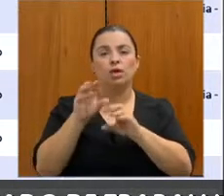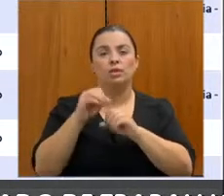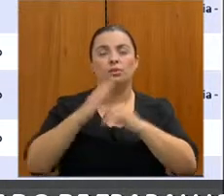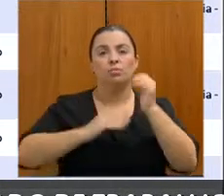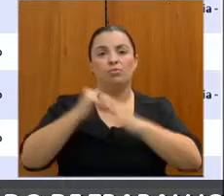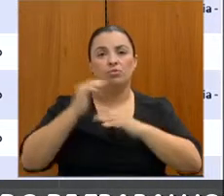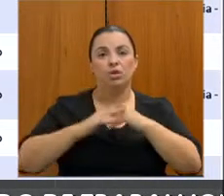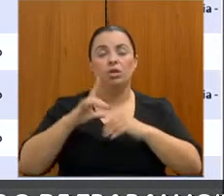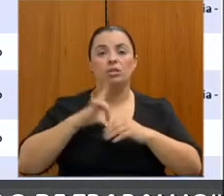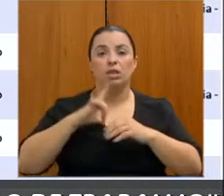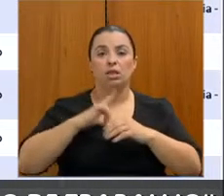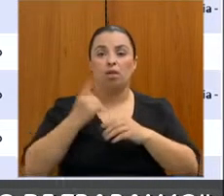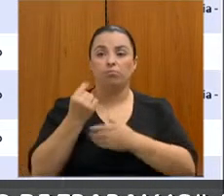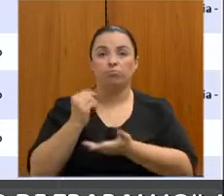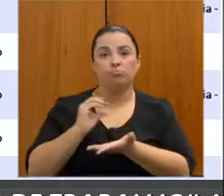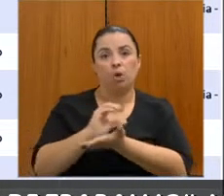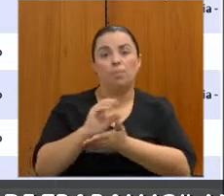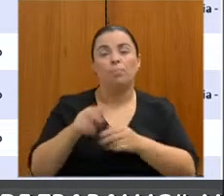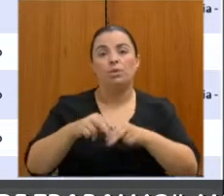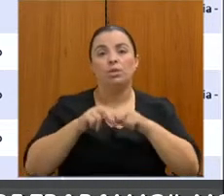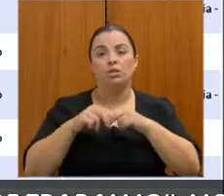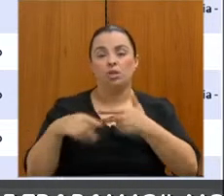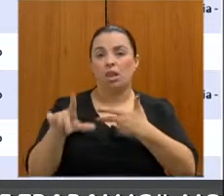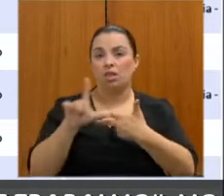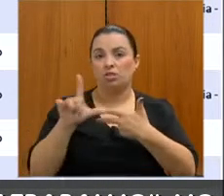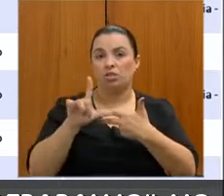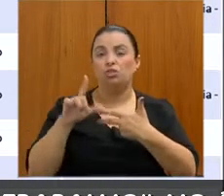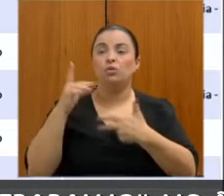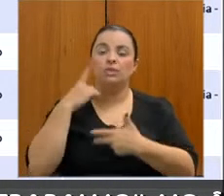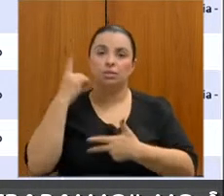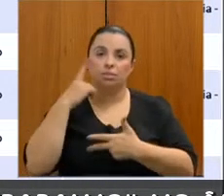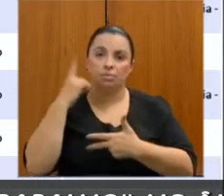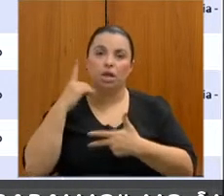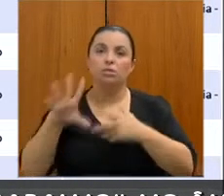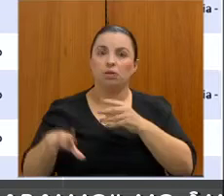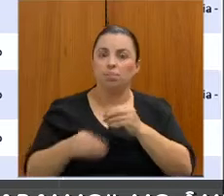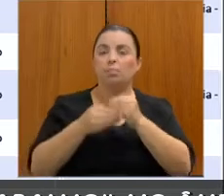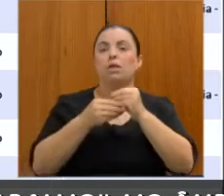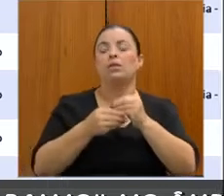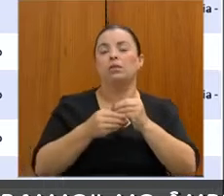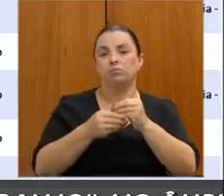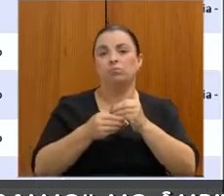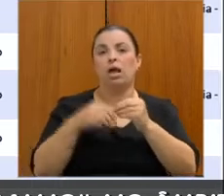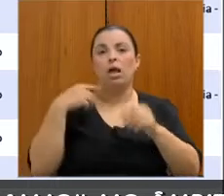da própria Casa do Legislativo, por meio dos próprios deputados, mas a título de conhecimento.